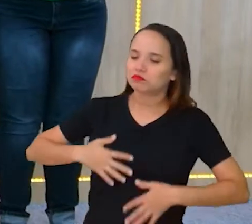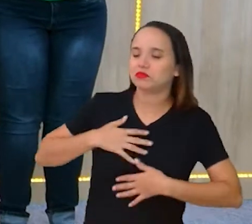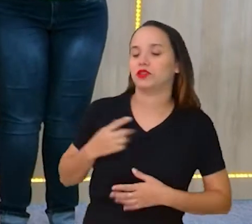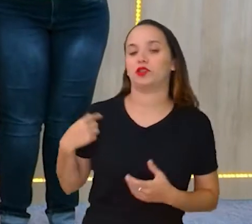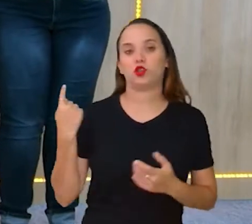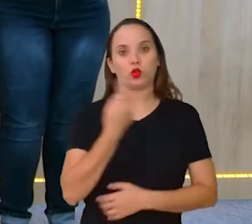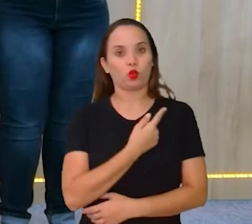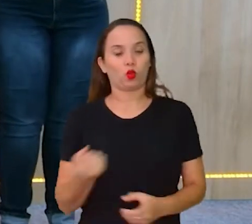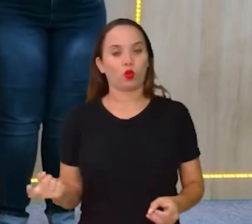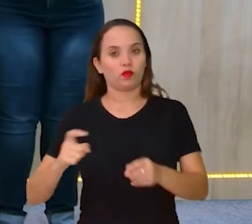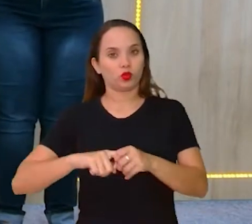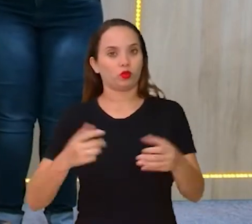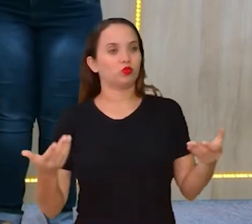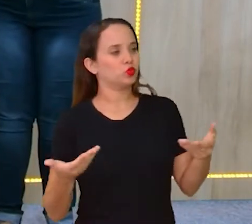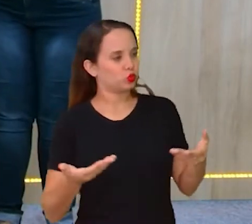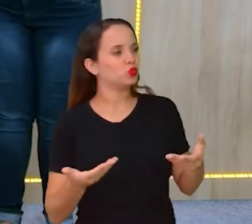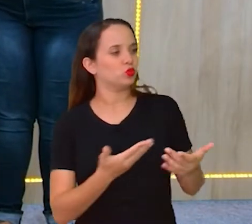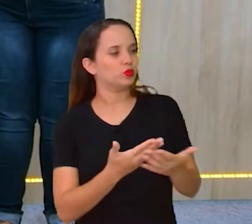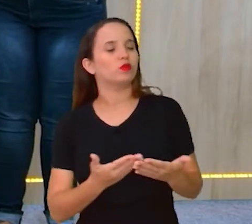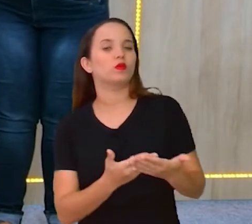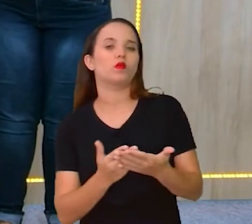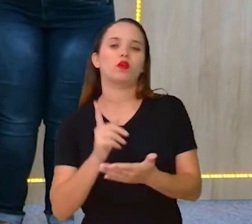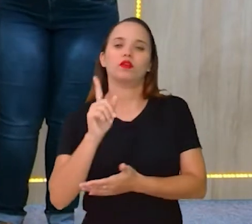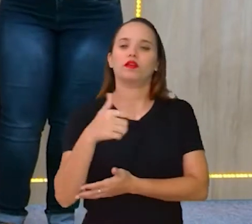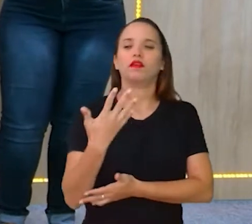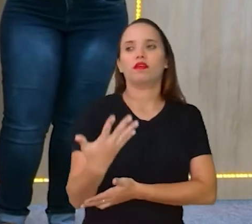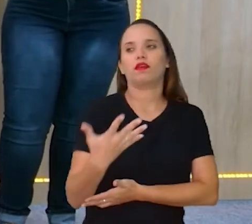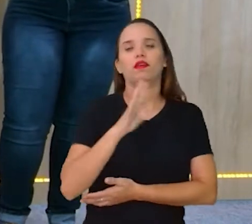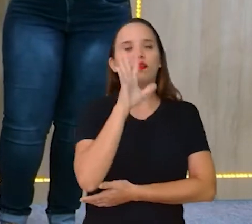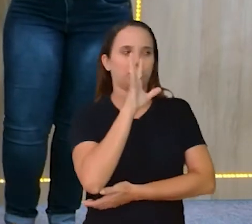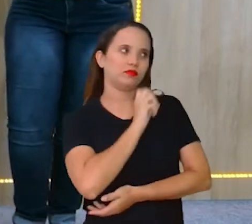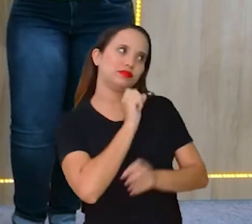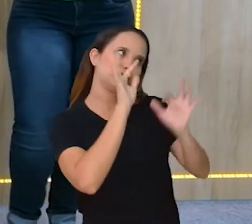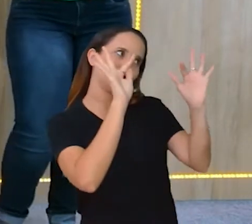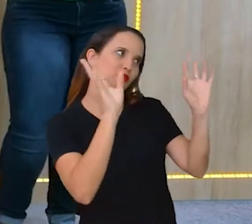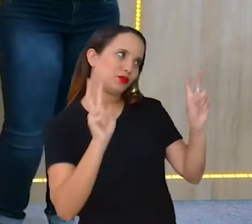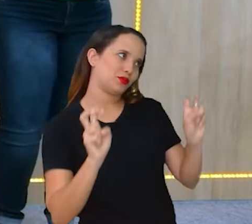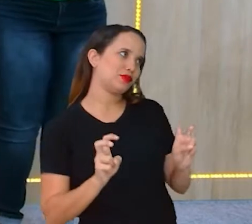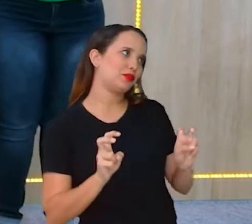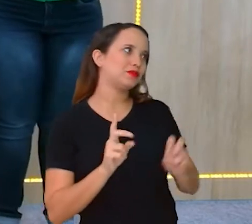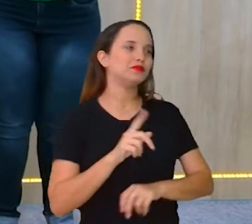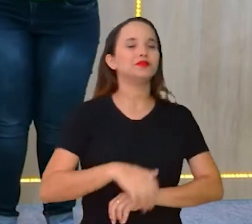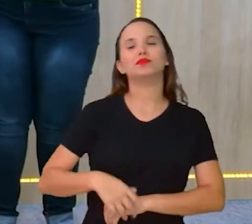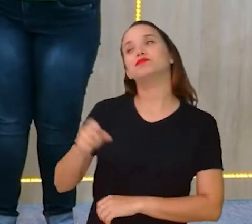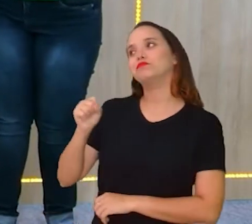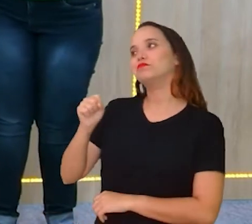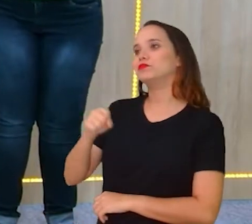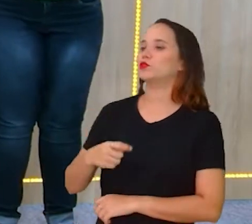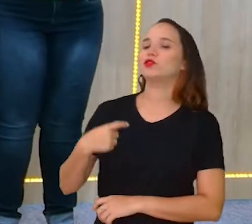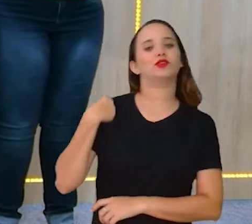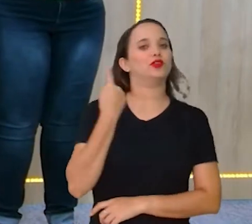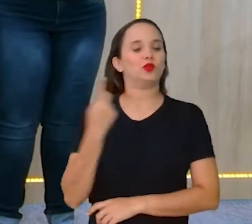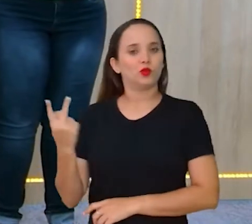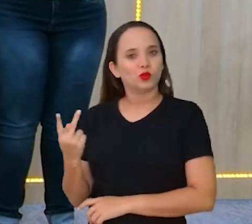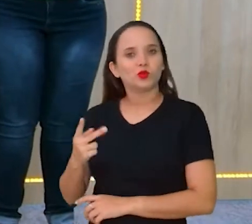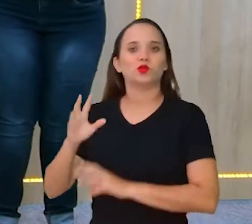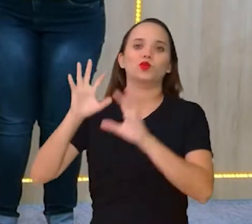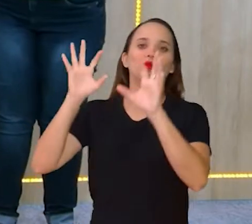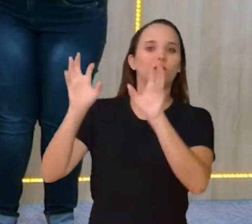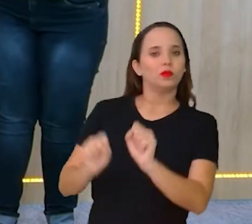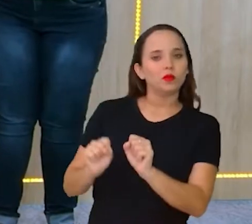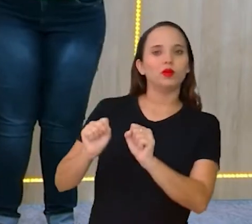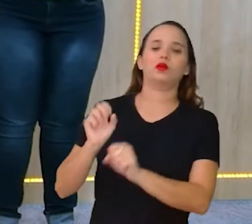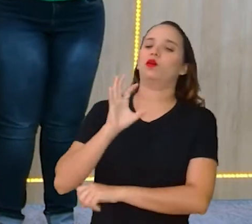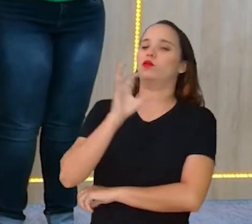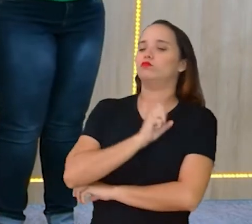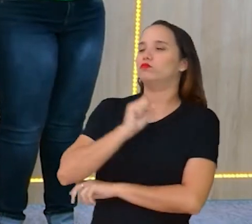uma aula, que é aquela aula que eu adoro esse tema, né? A gente adora e a gente vai falar ainda muito sobre esse